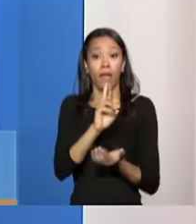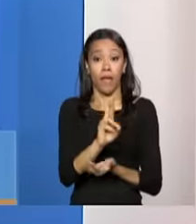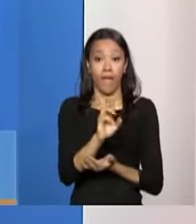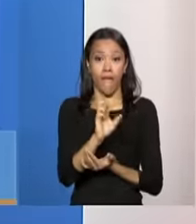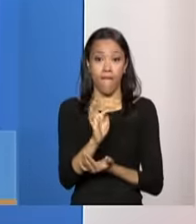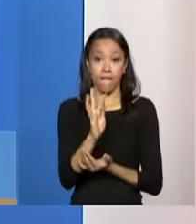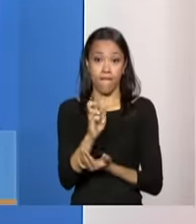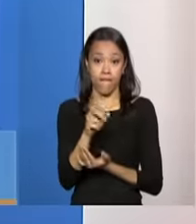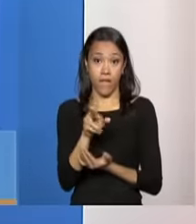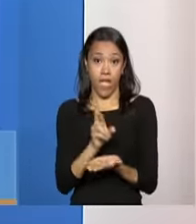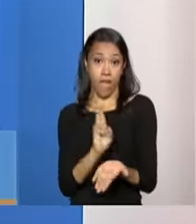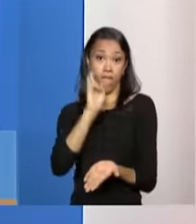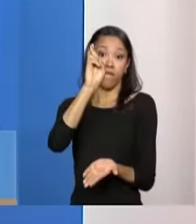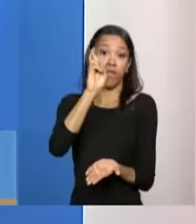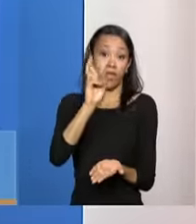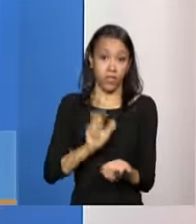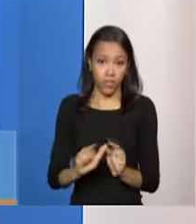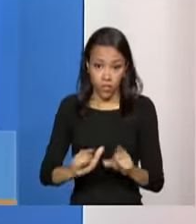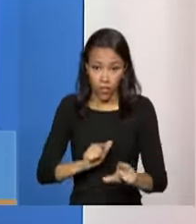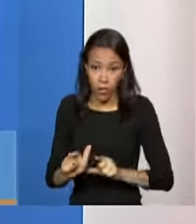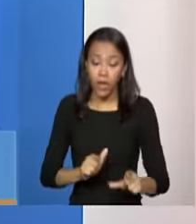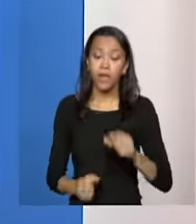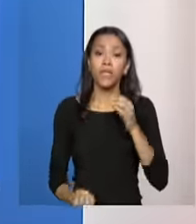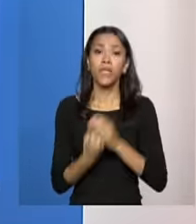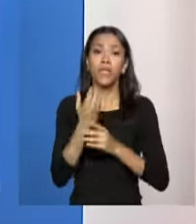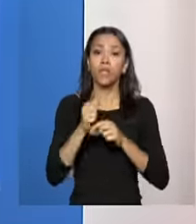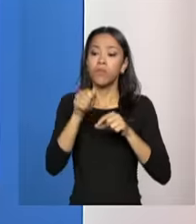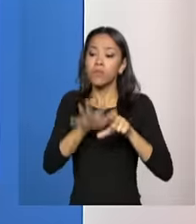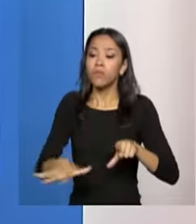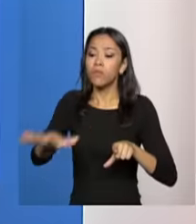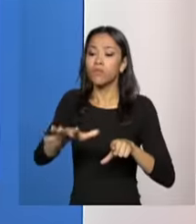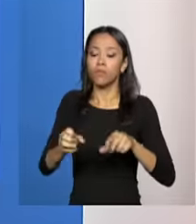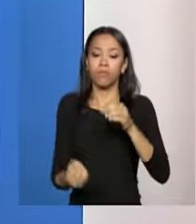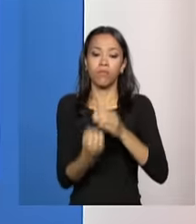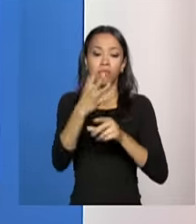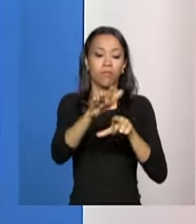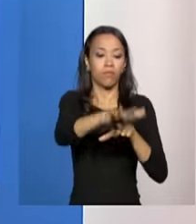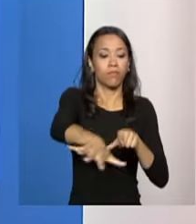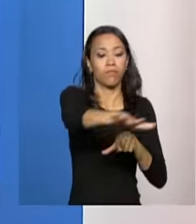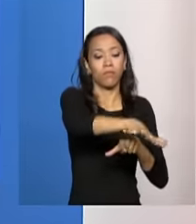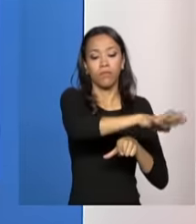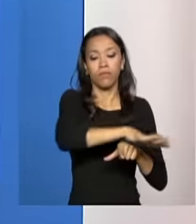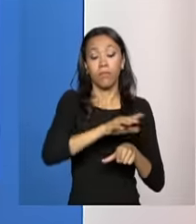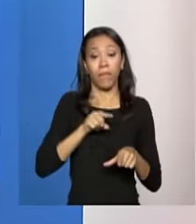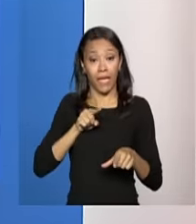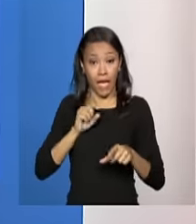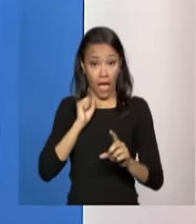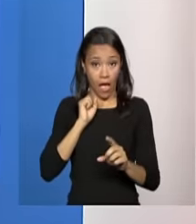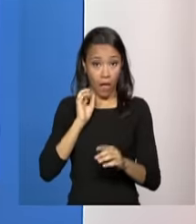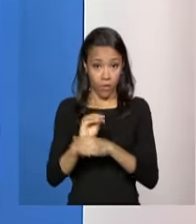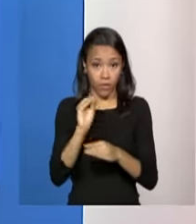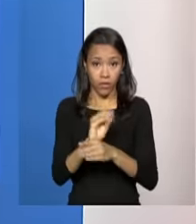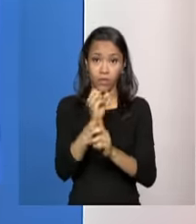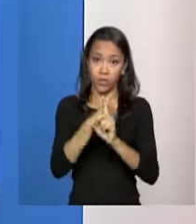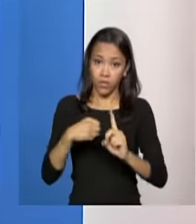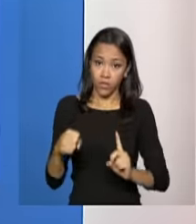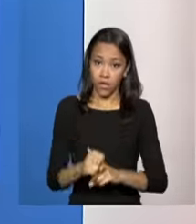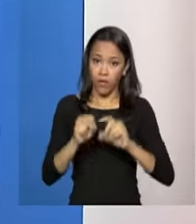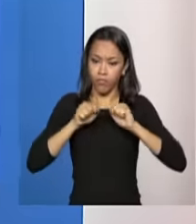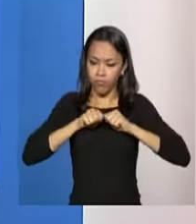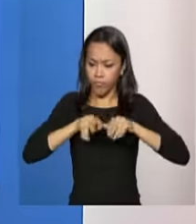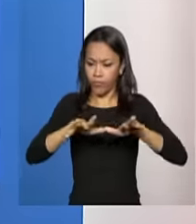territórios, descentralizamos, criamos a condição para que a proteção especial, ela tivesse um elo